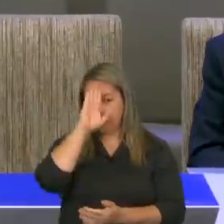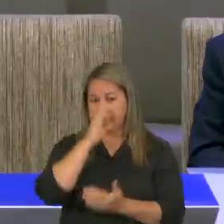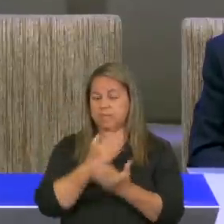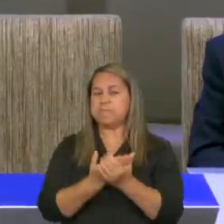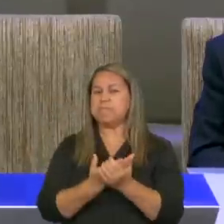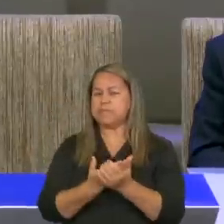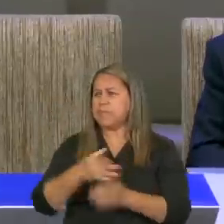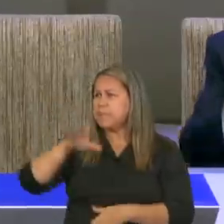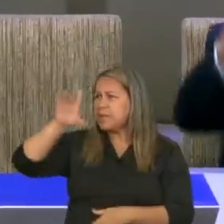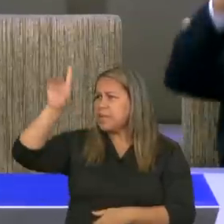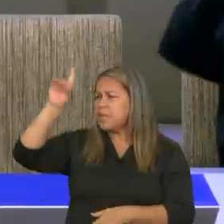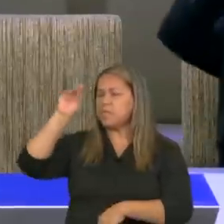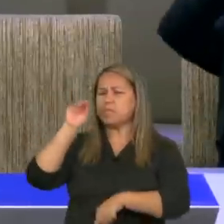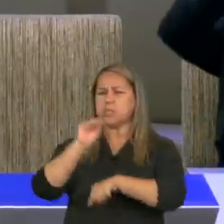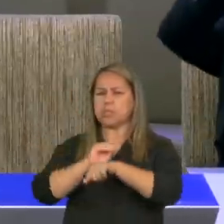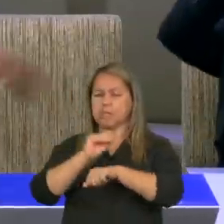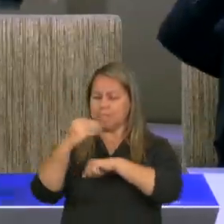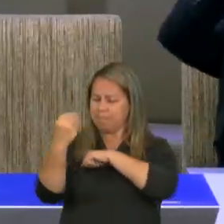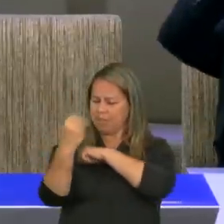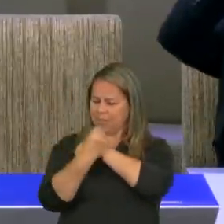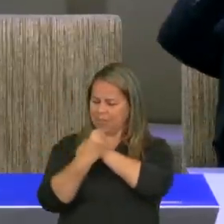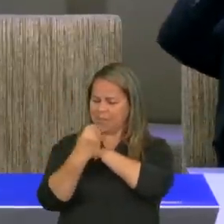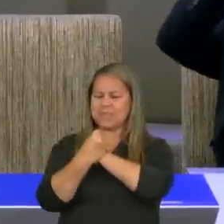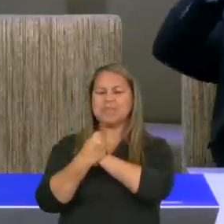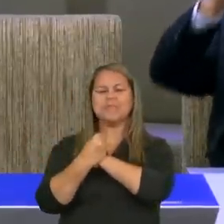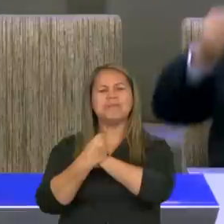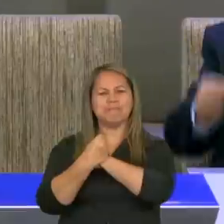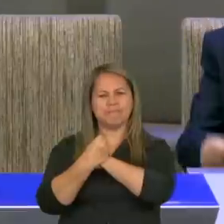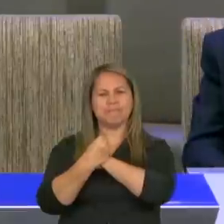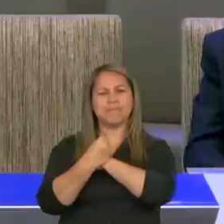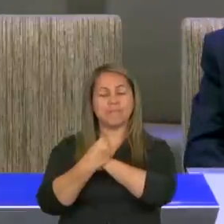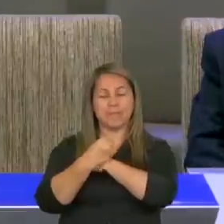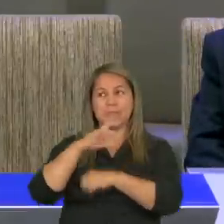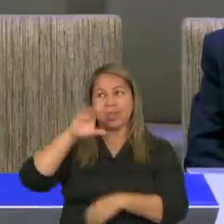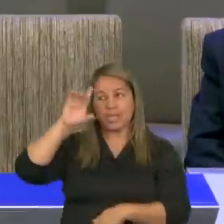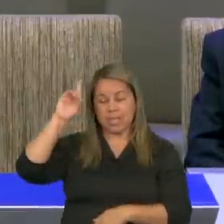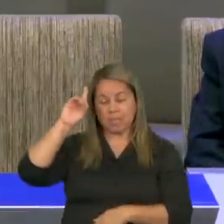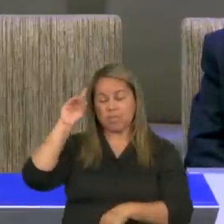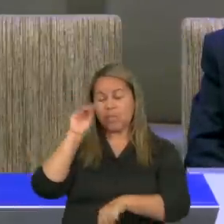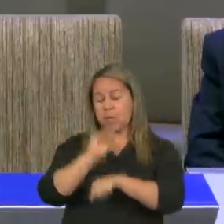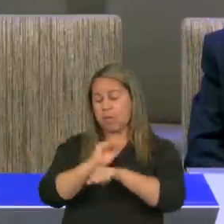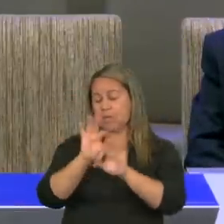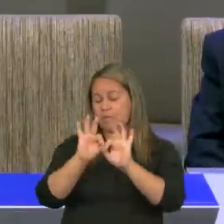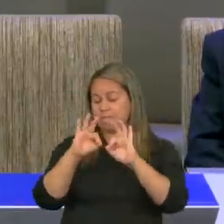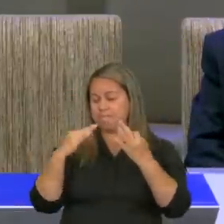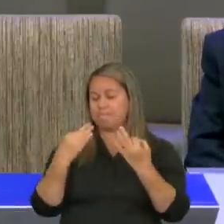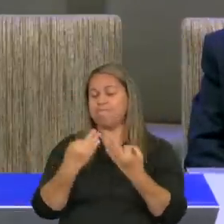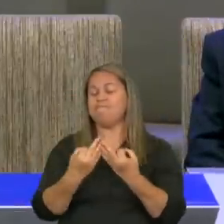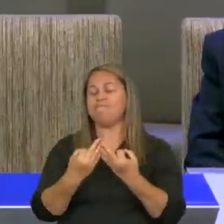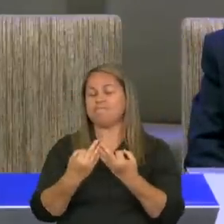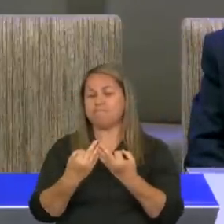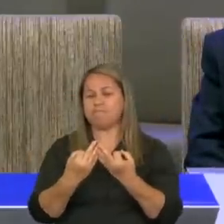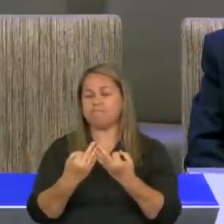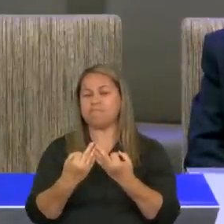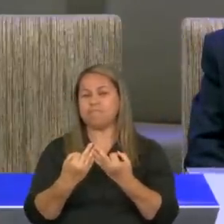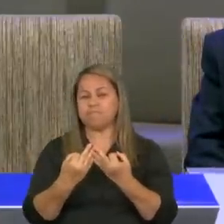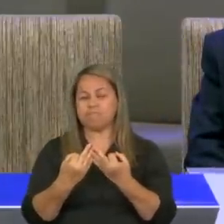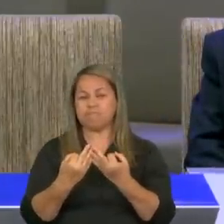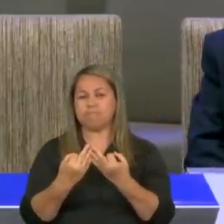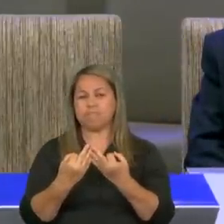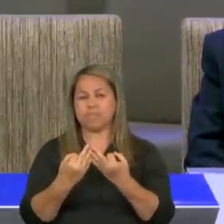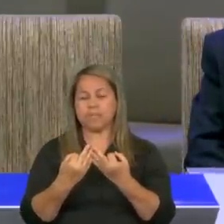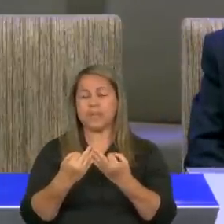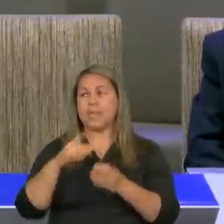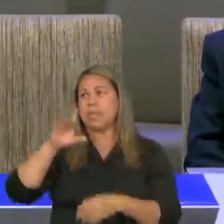Deus, cuida de mim, Deus, cuida da minha família, Deus, cuida da